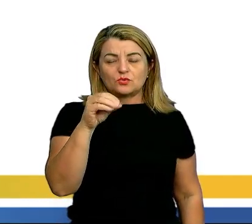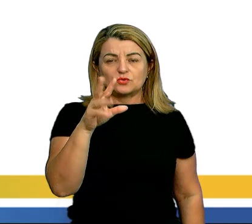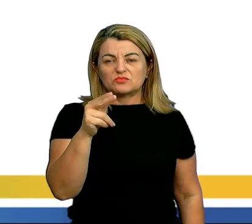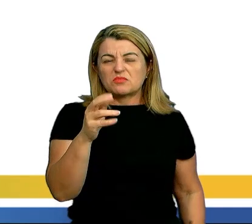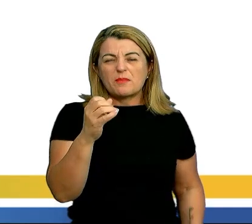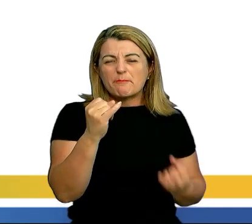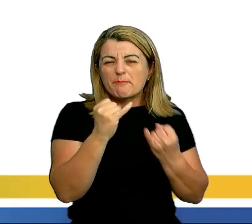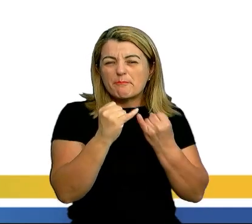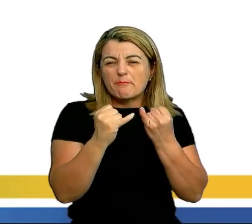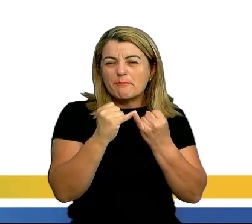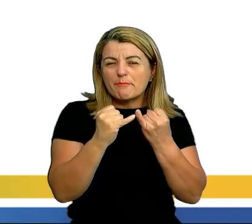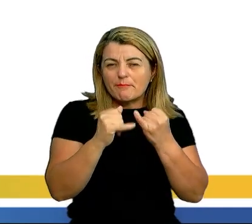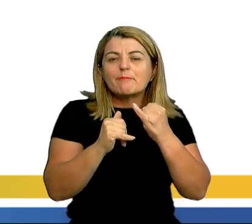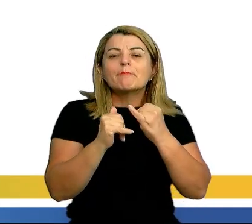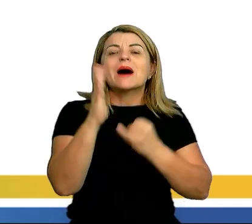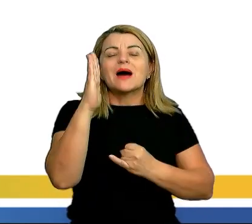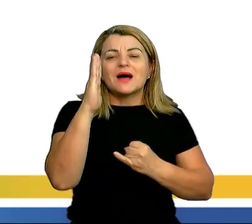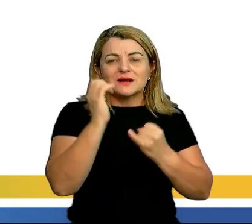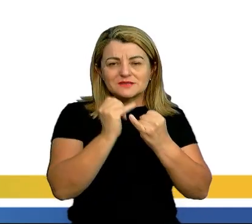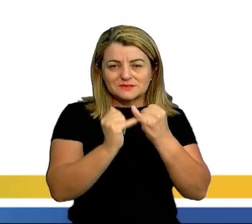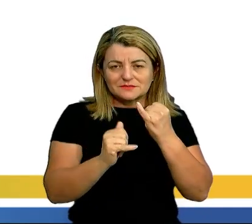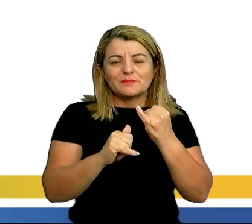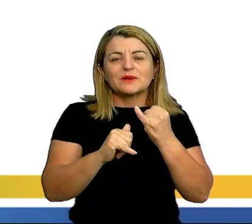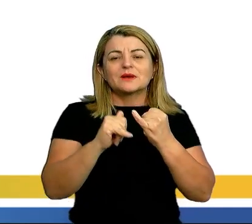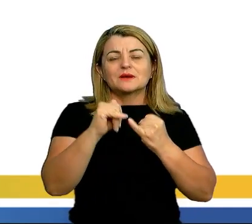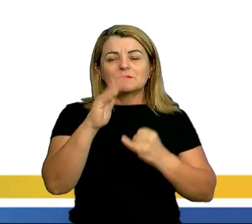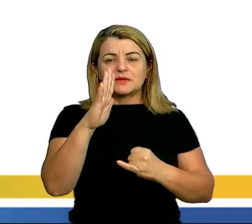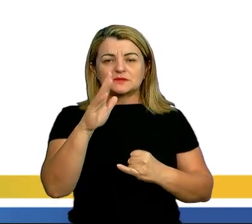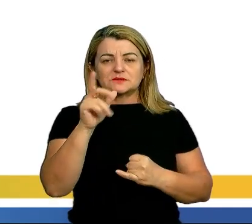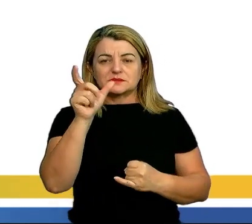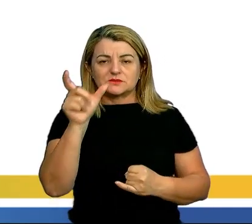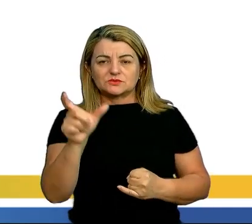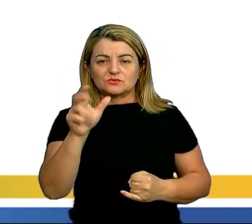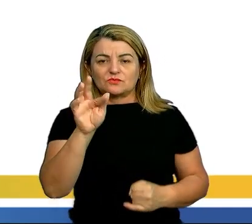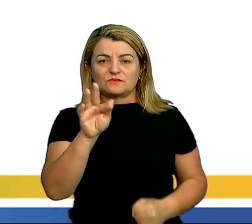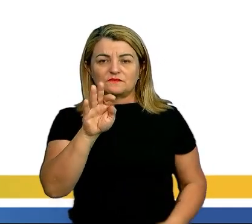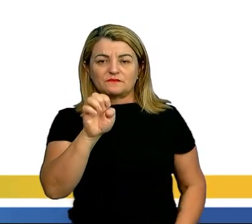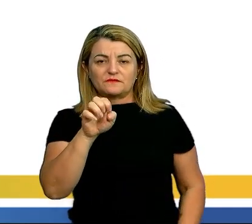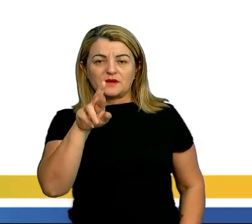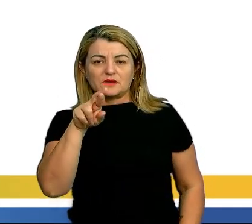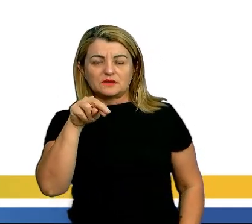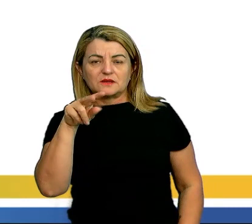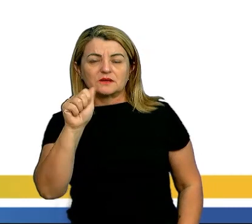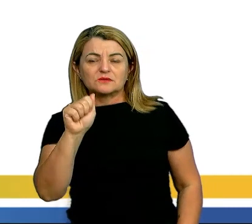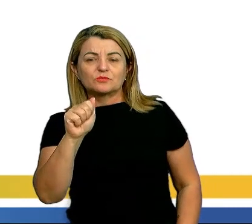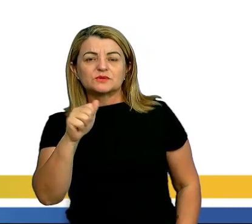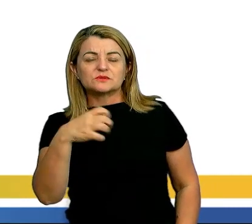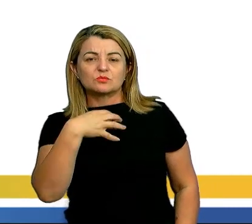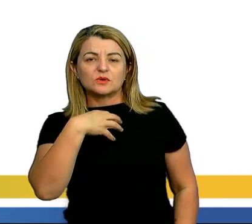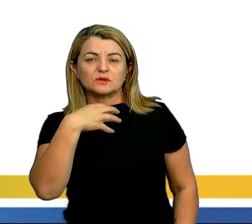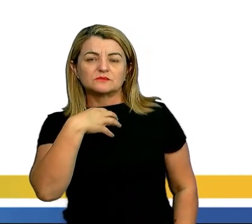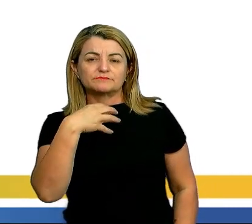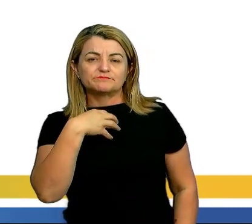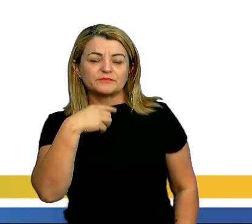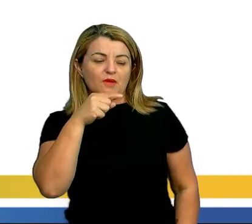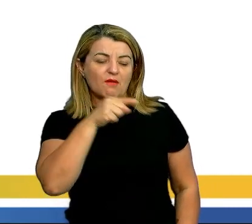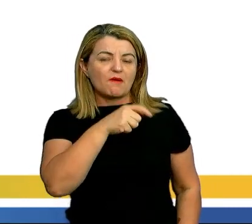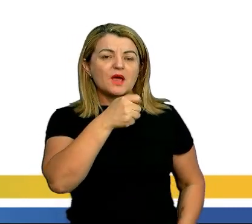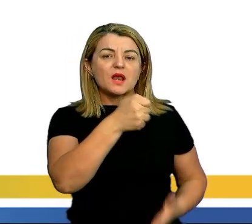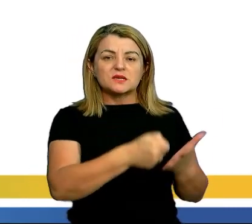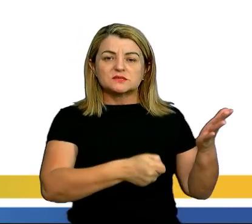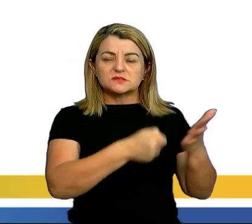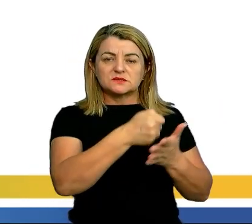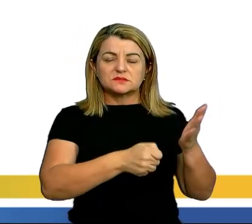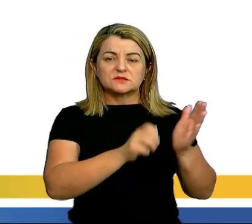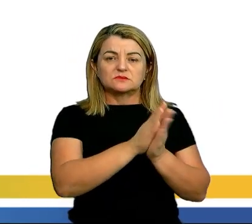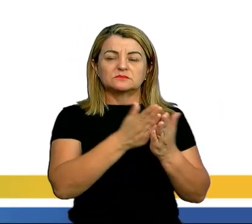Pessoa em relação às suas características e à sua produção. Com esse nome, o poeta escreveu o livro do